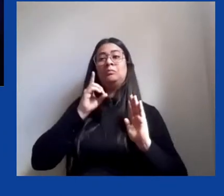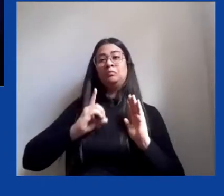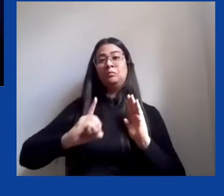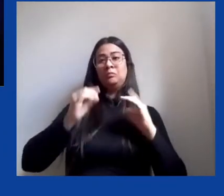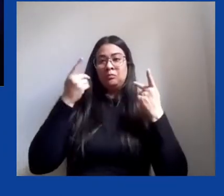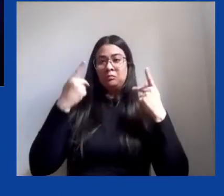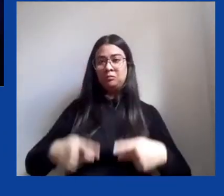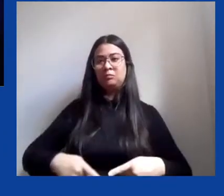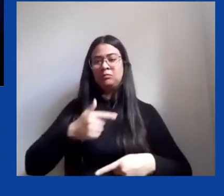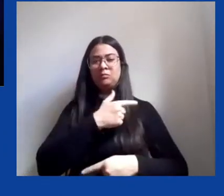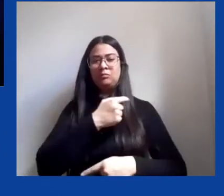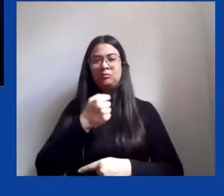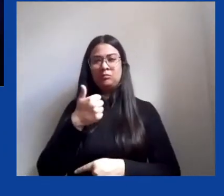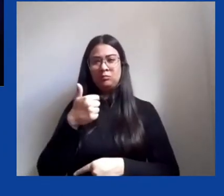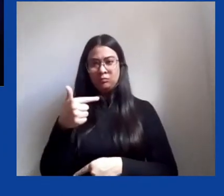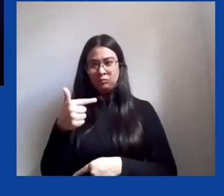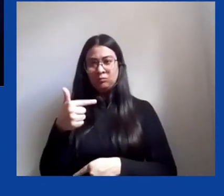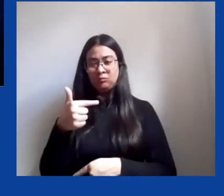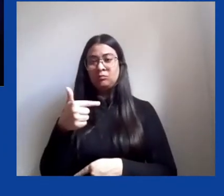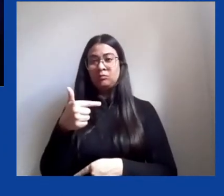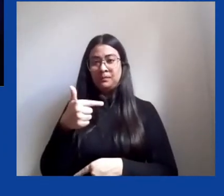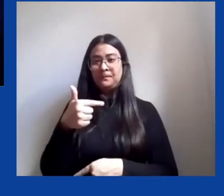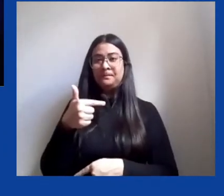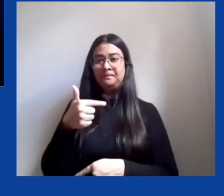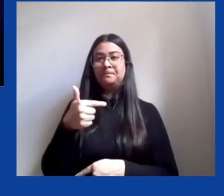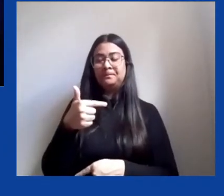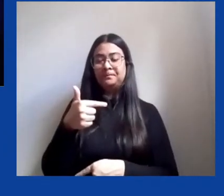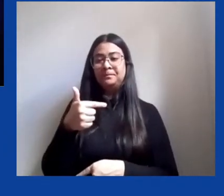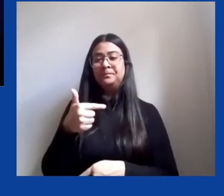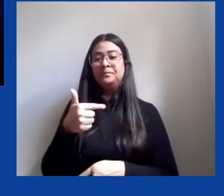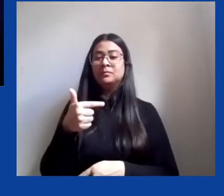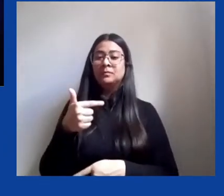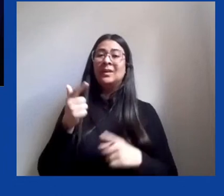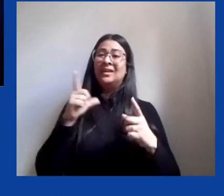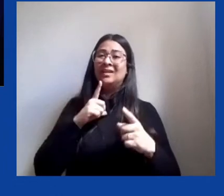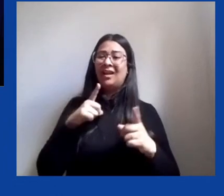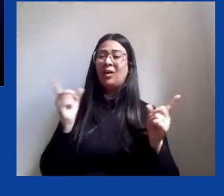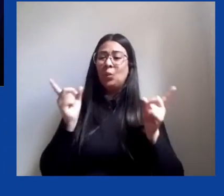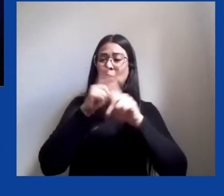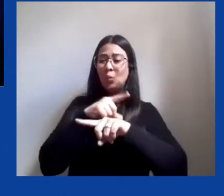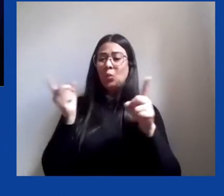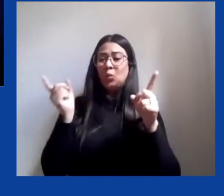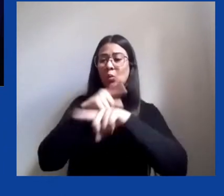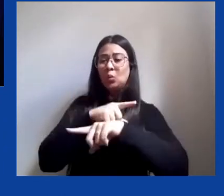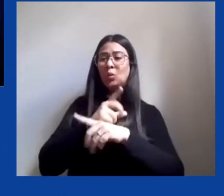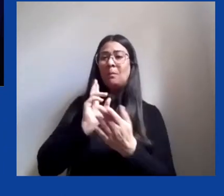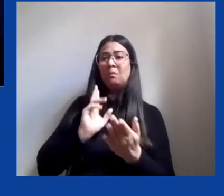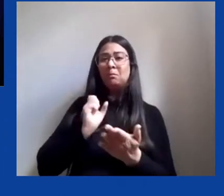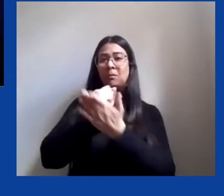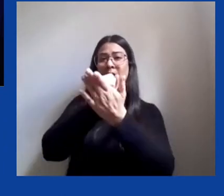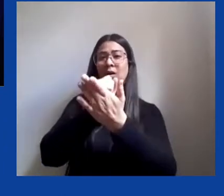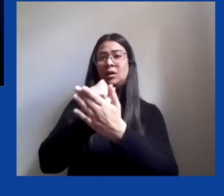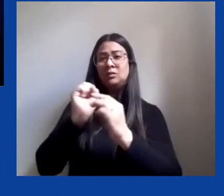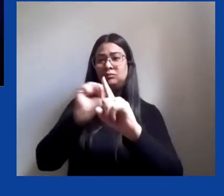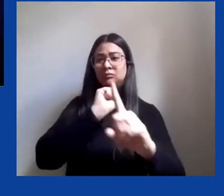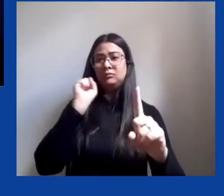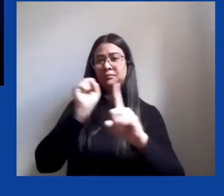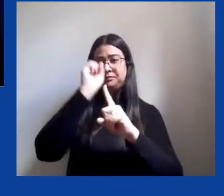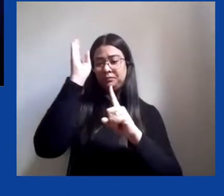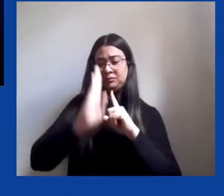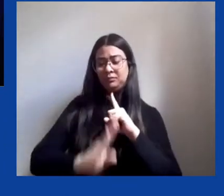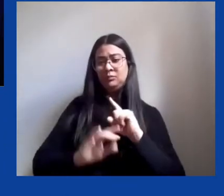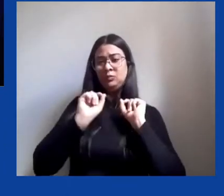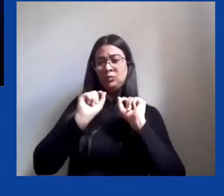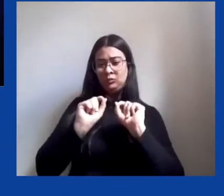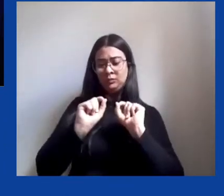as profundas contradições que marcam a sociedade brasileira indicam a existência